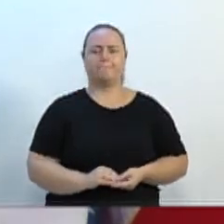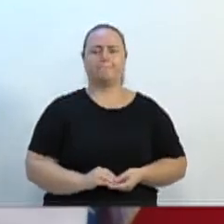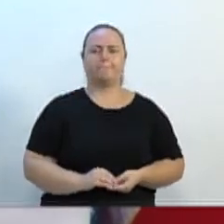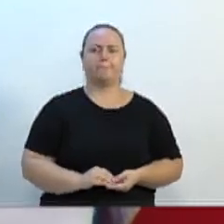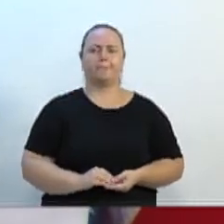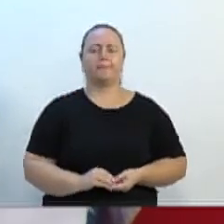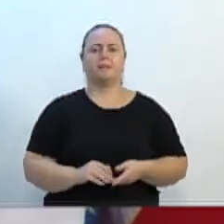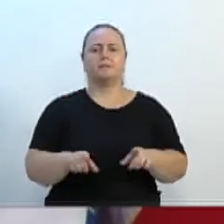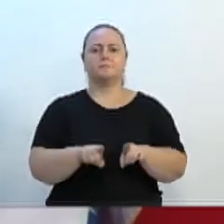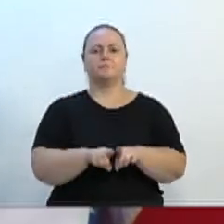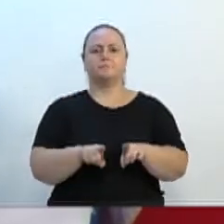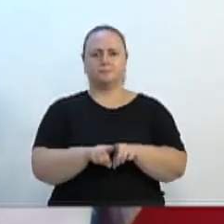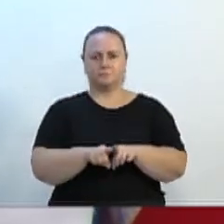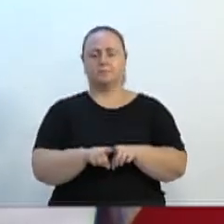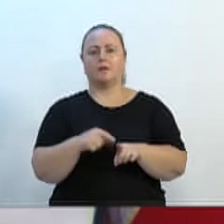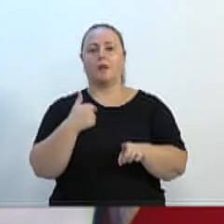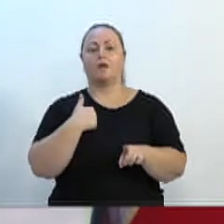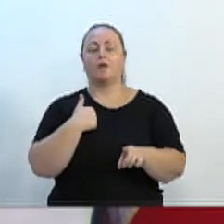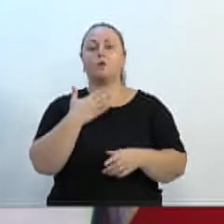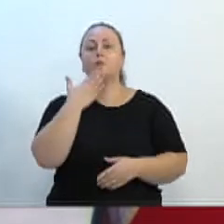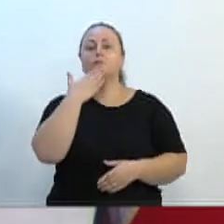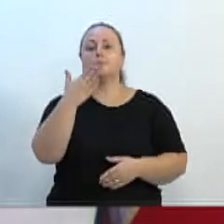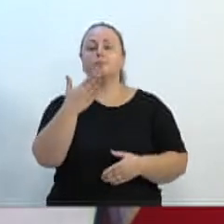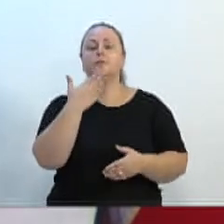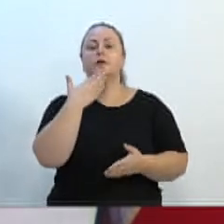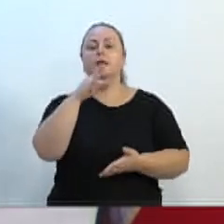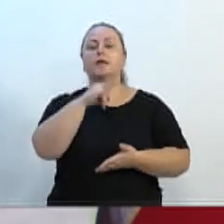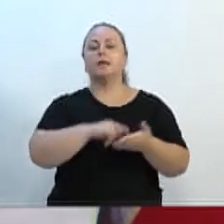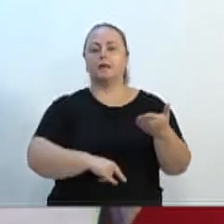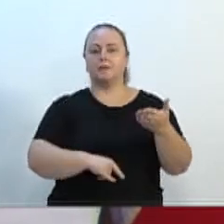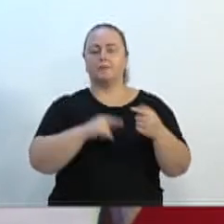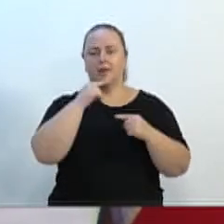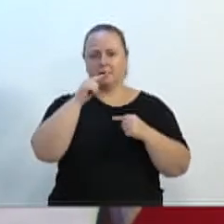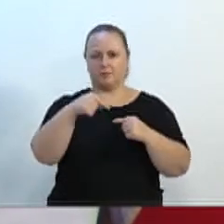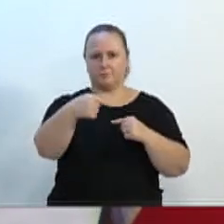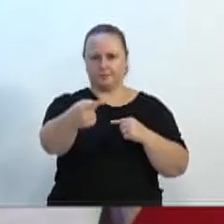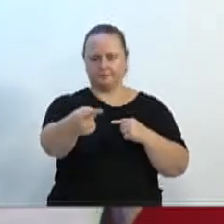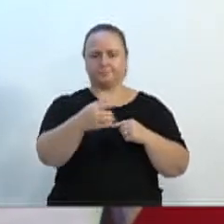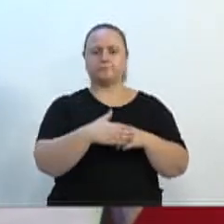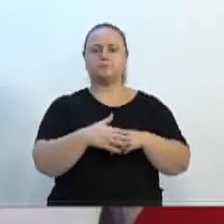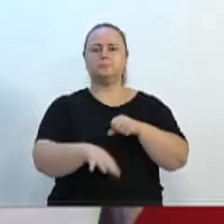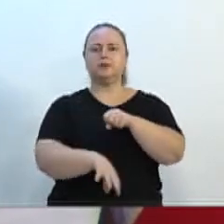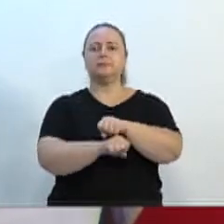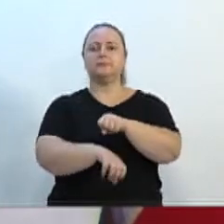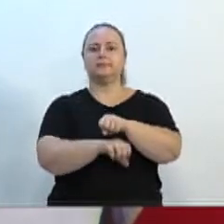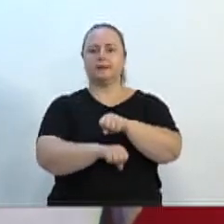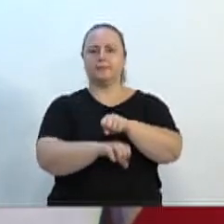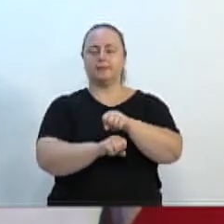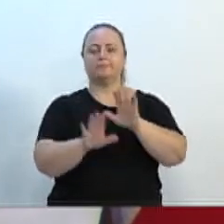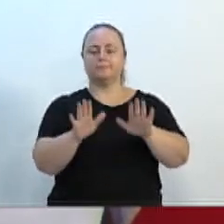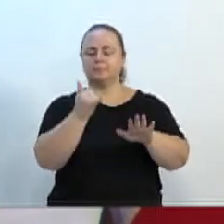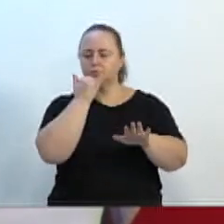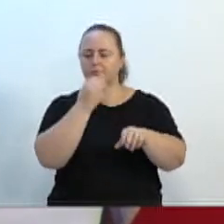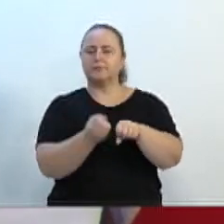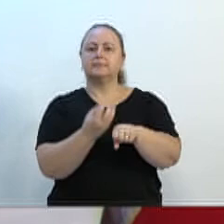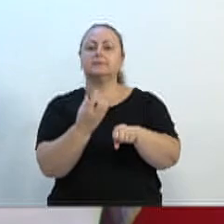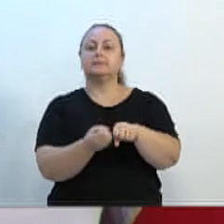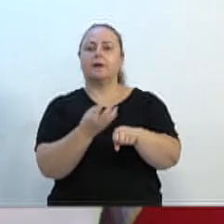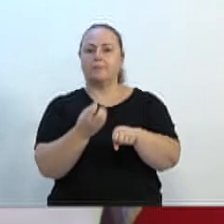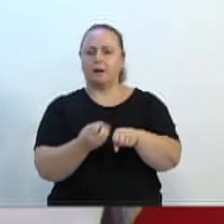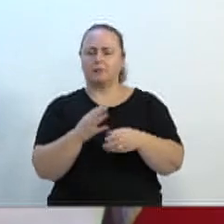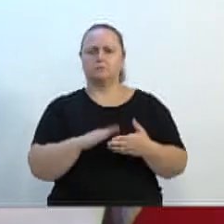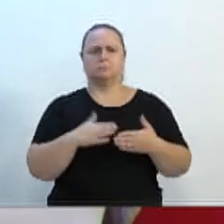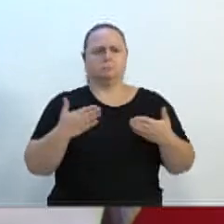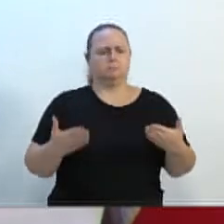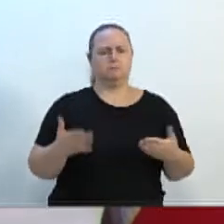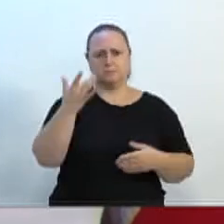gostaria de falar que também entrei com um requerimento hoje que vai vir na próxima sessão para o Samai. Para o Samai verificar os hidrômetros porque todo